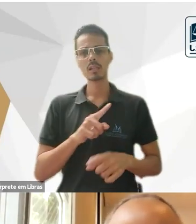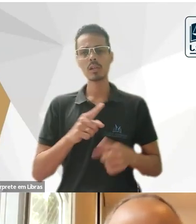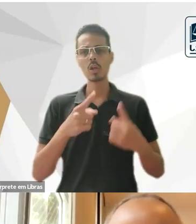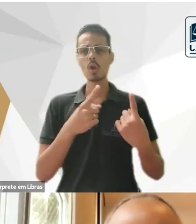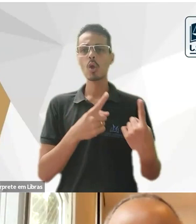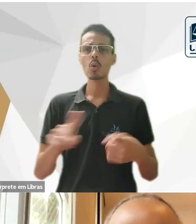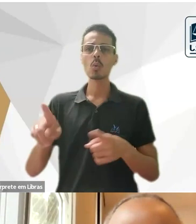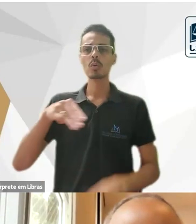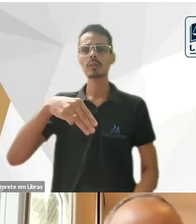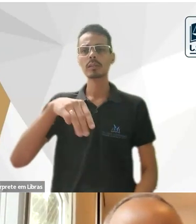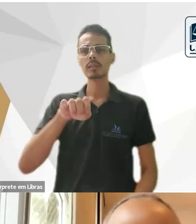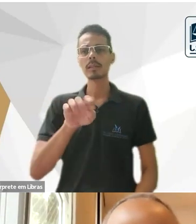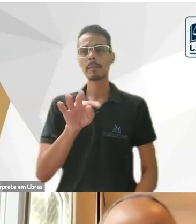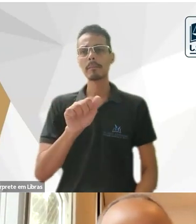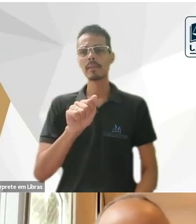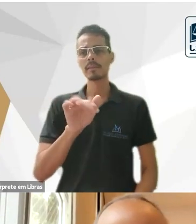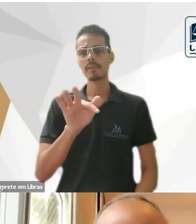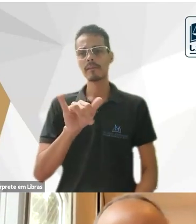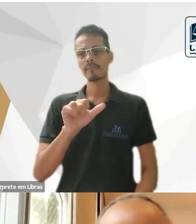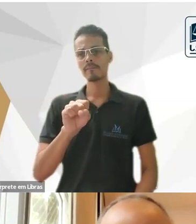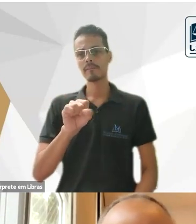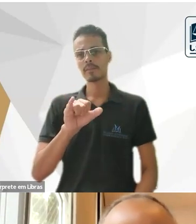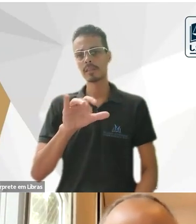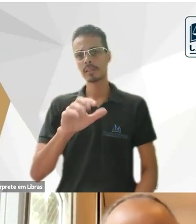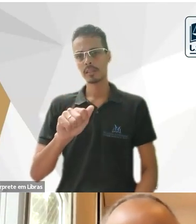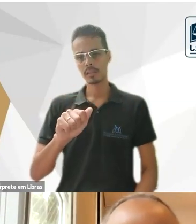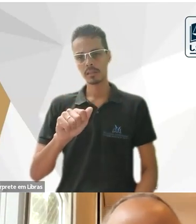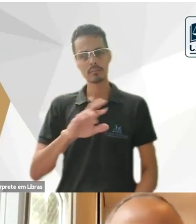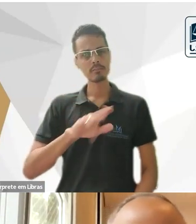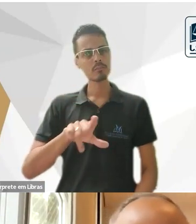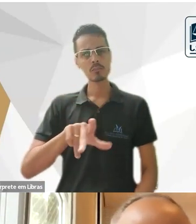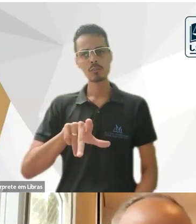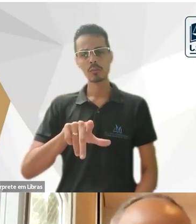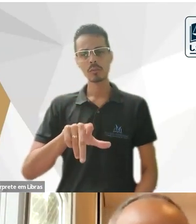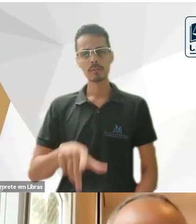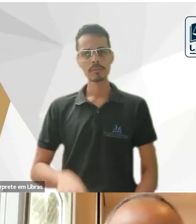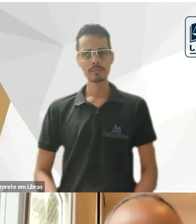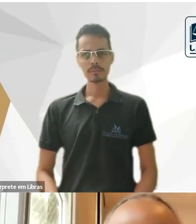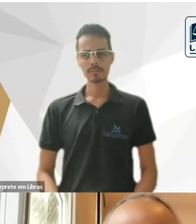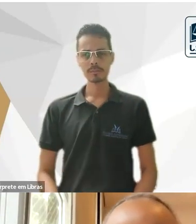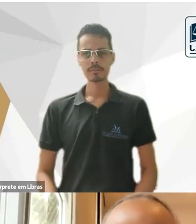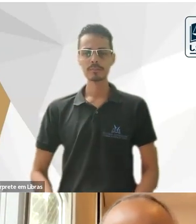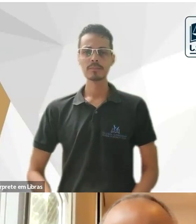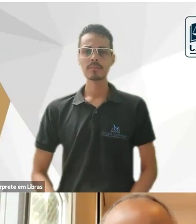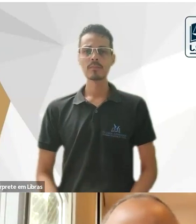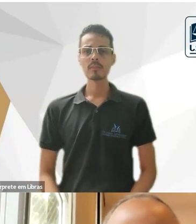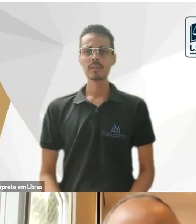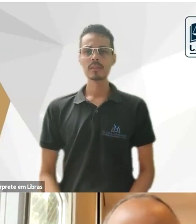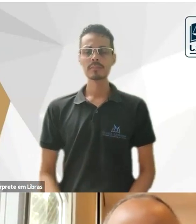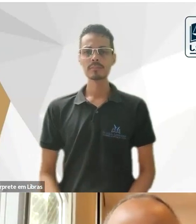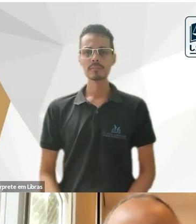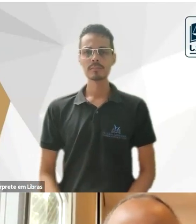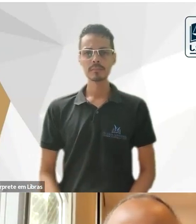a metafísica havia acabado, ele não era, Tobias Barreto, totalmente um antimetafísico, pensava numa